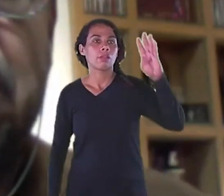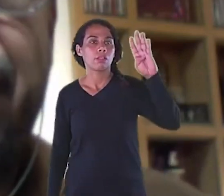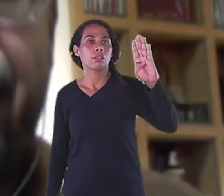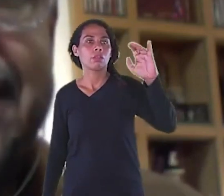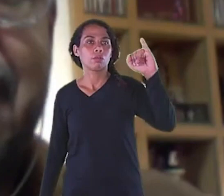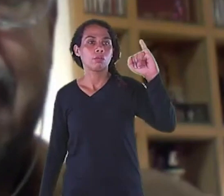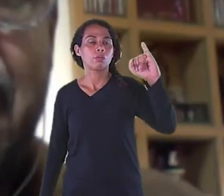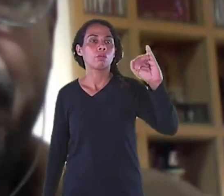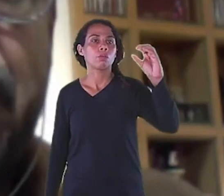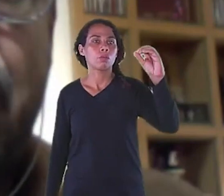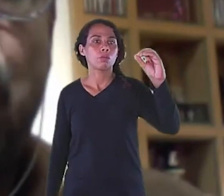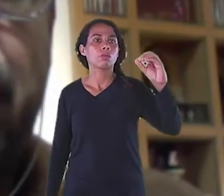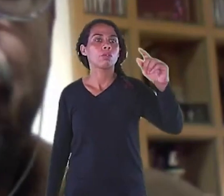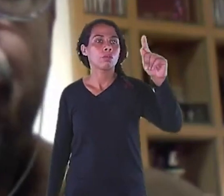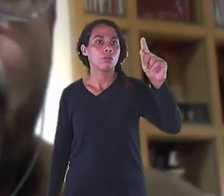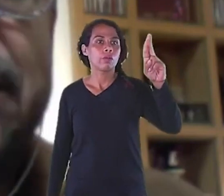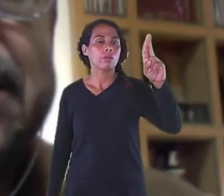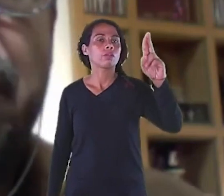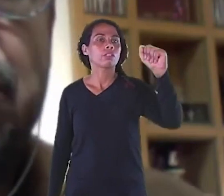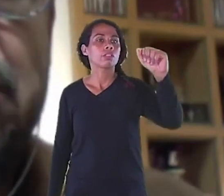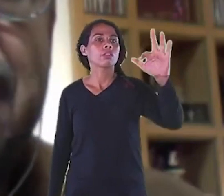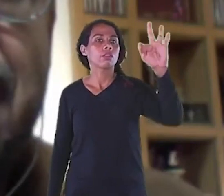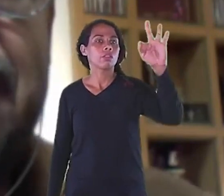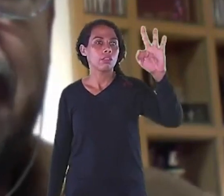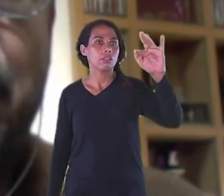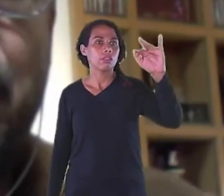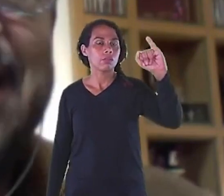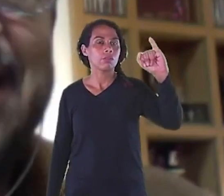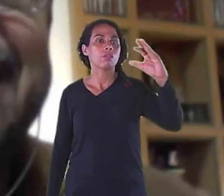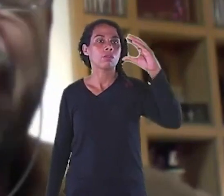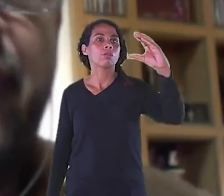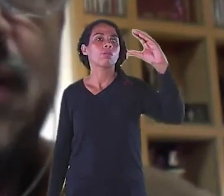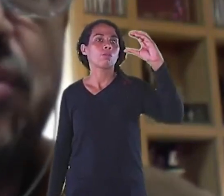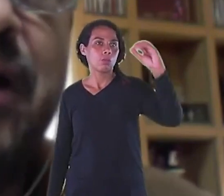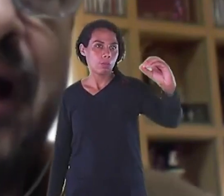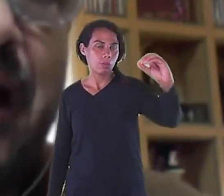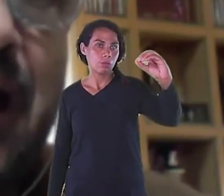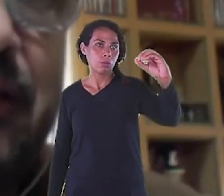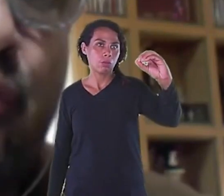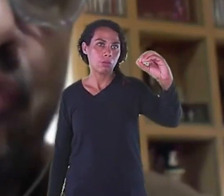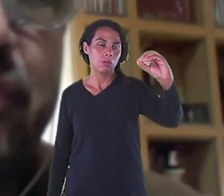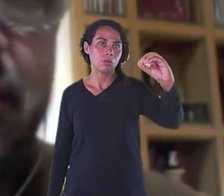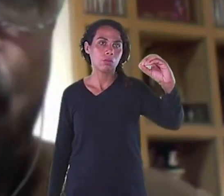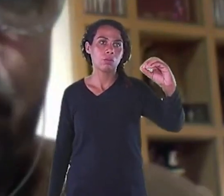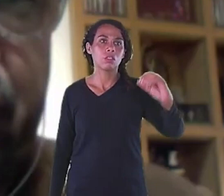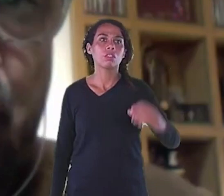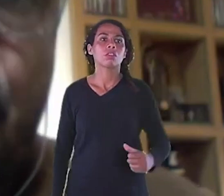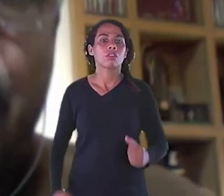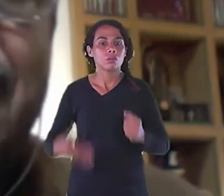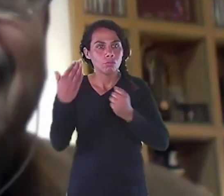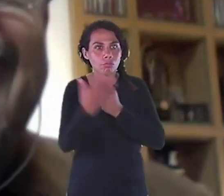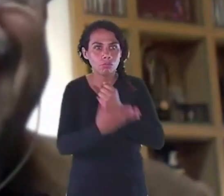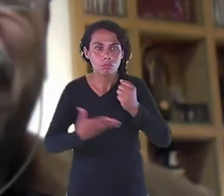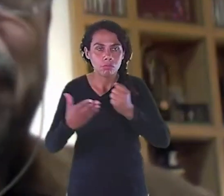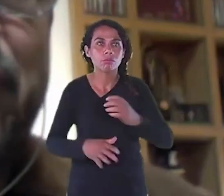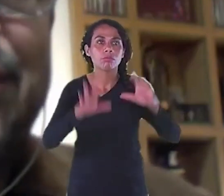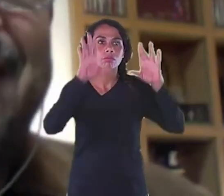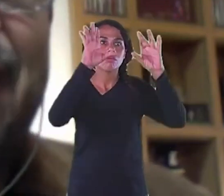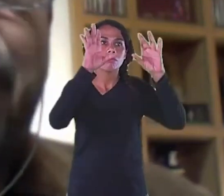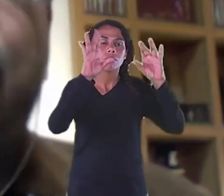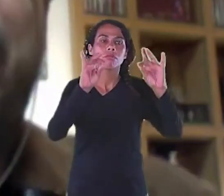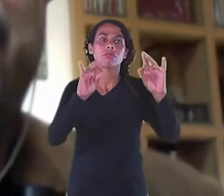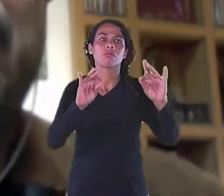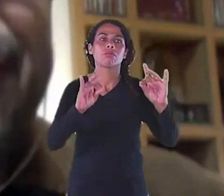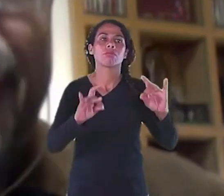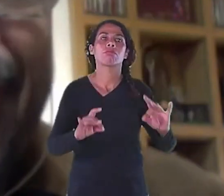começo Da infância Porque o livro No formato de escritos Ele tem que começar Da infância E chegar Até quando você virou profissional Até para as